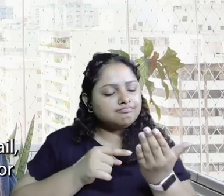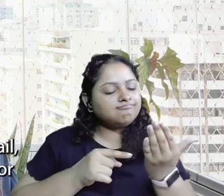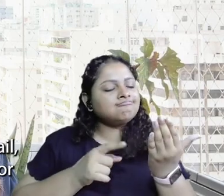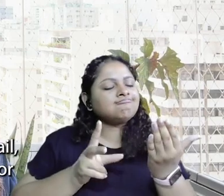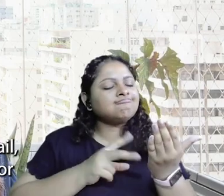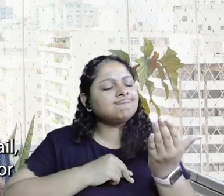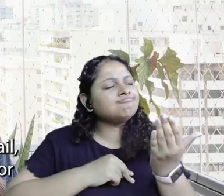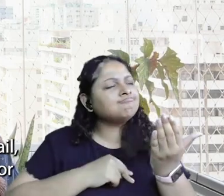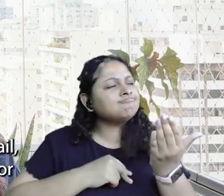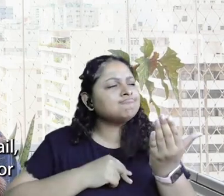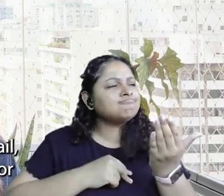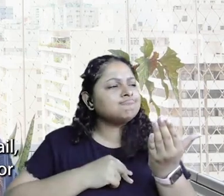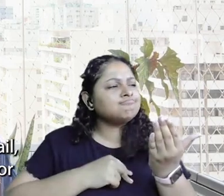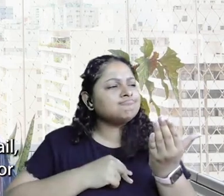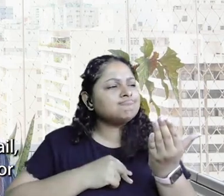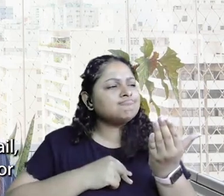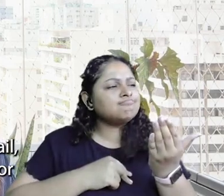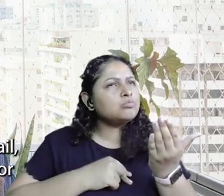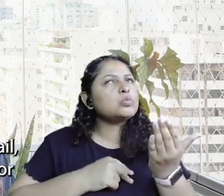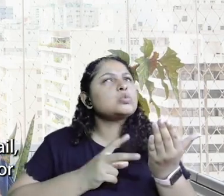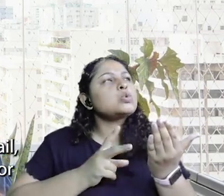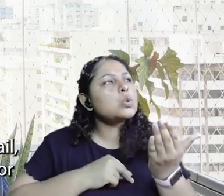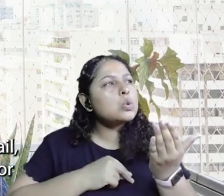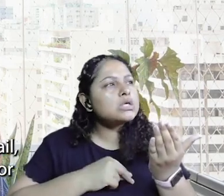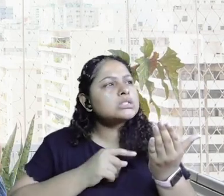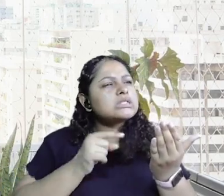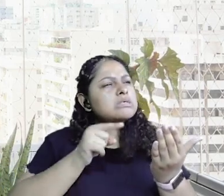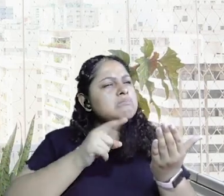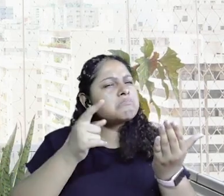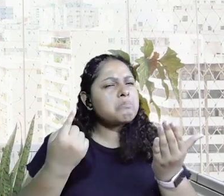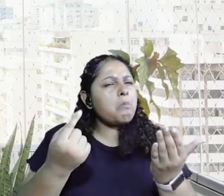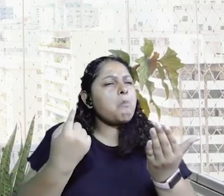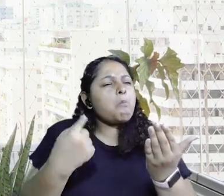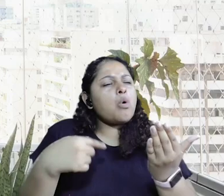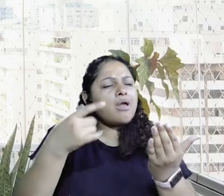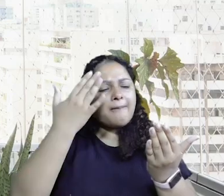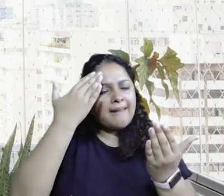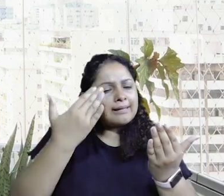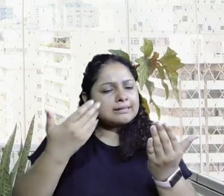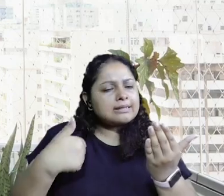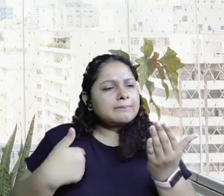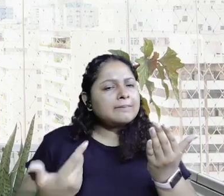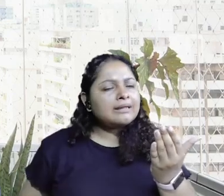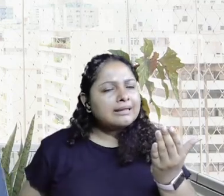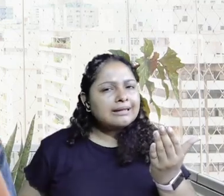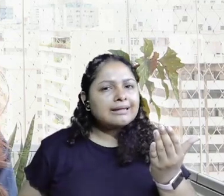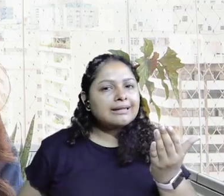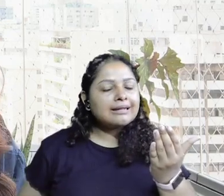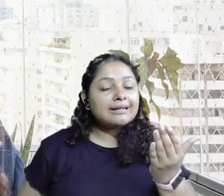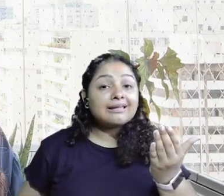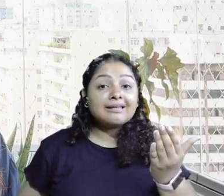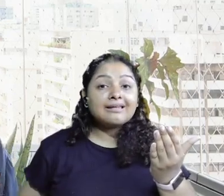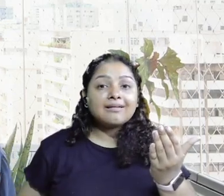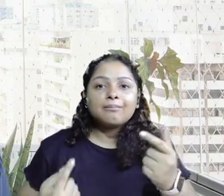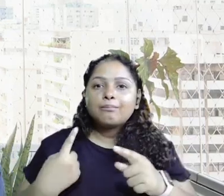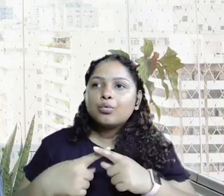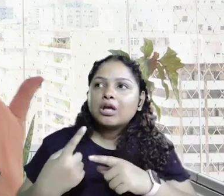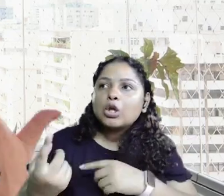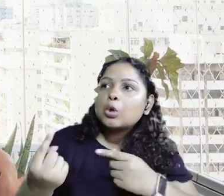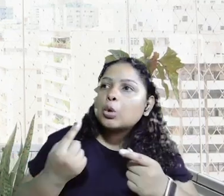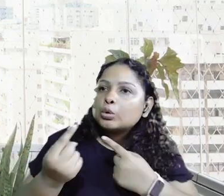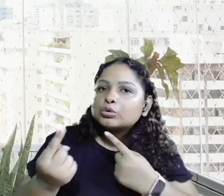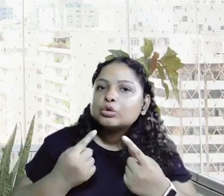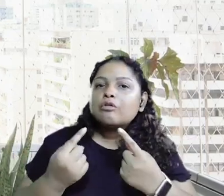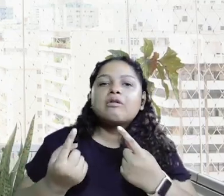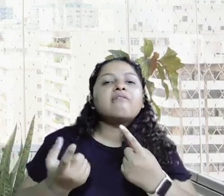eu recebo esse tipo de e-mail e falo, nossa, mas não foi o talento sênior que fez essa posição? Por que você está me agradecendo? Estou te agradecendo por causa